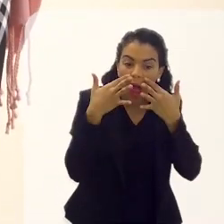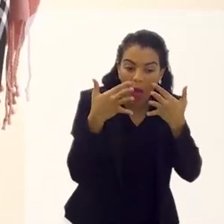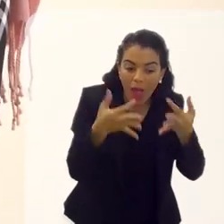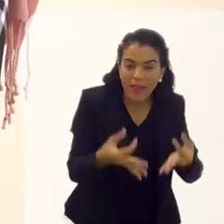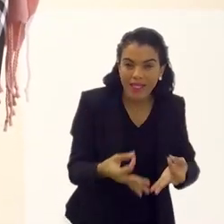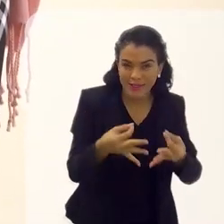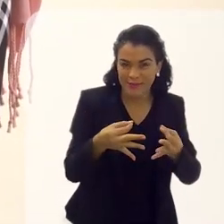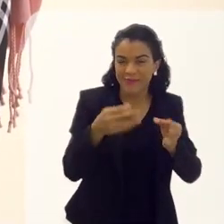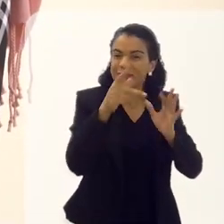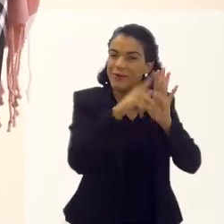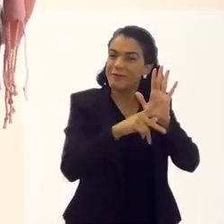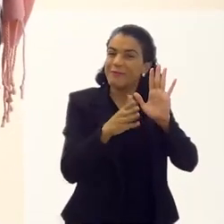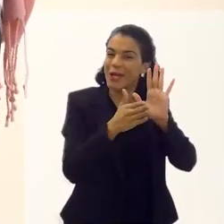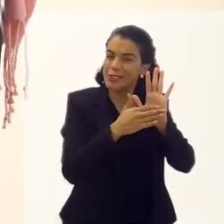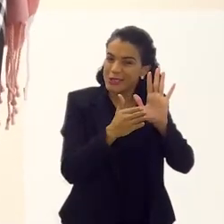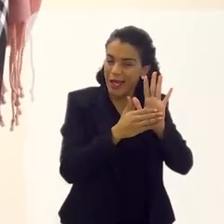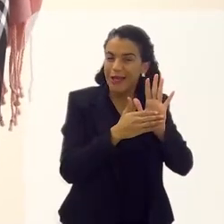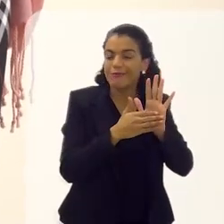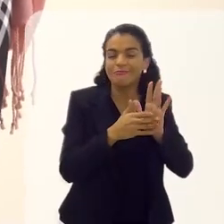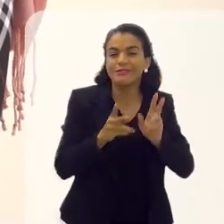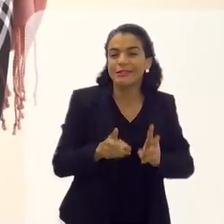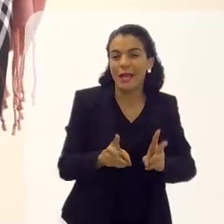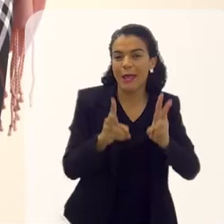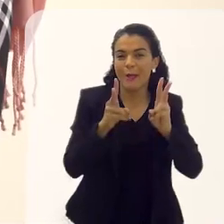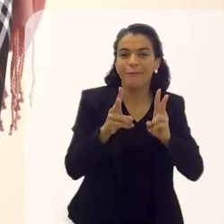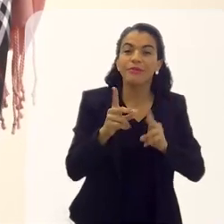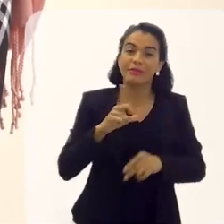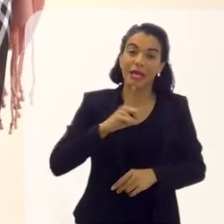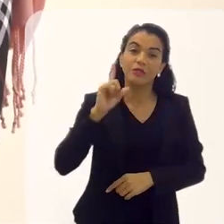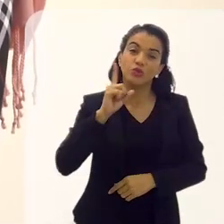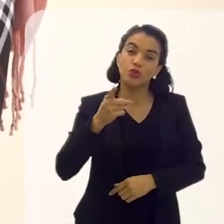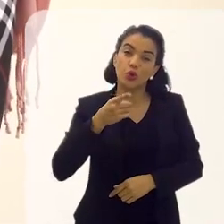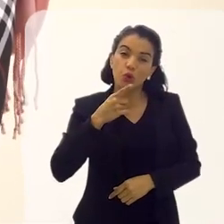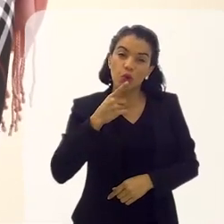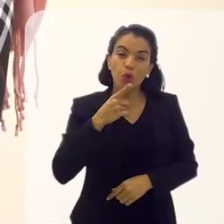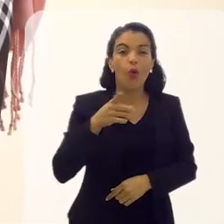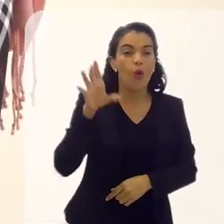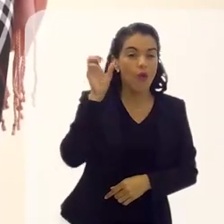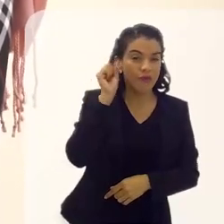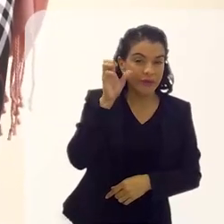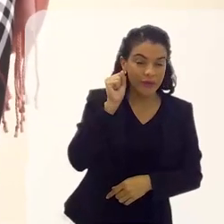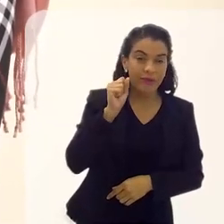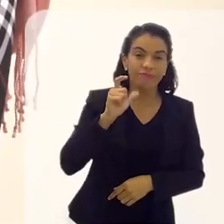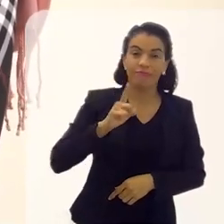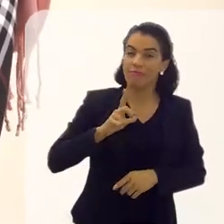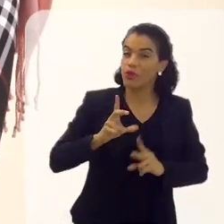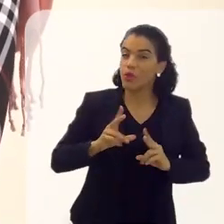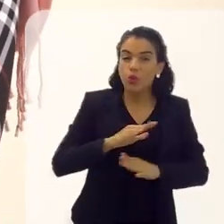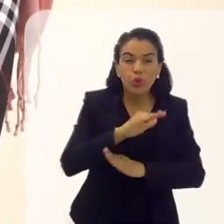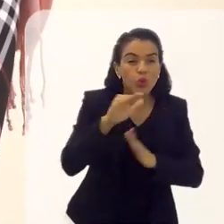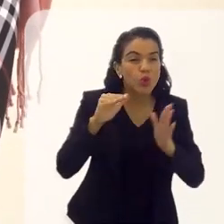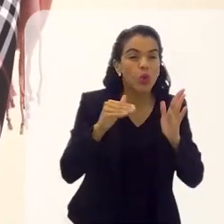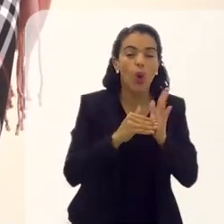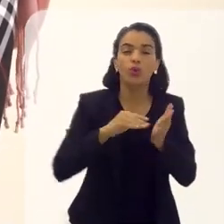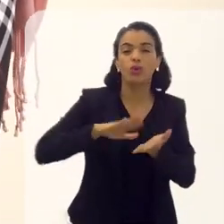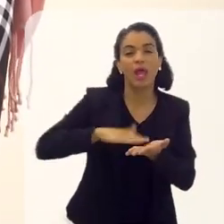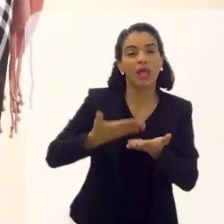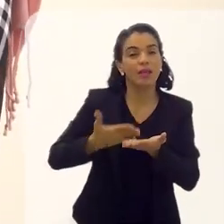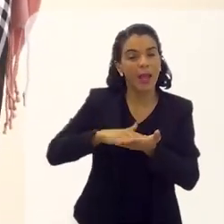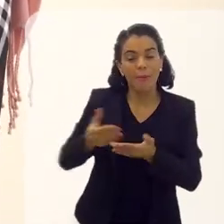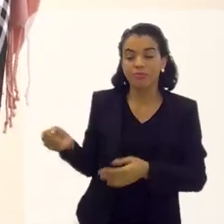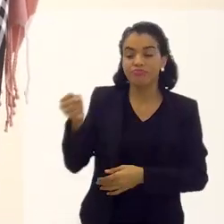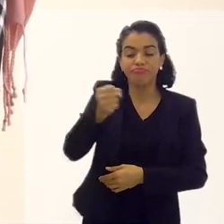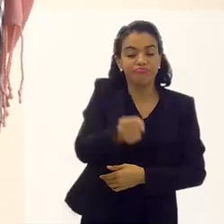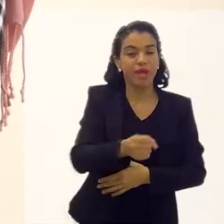da criança. É, e o meu projeto independente, que eu faço sempre assim, de ter surdo, só ter ouvinte, nós temos em todo o projeto uma